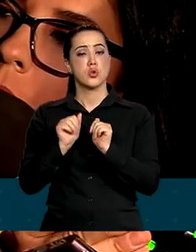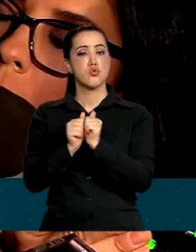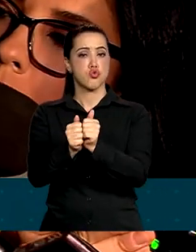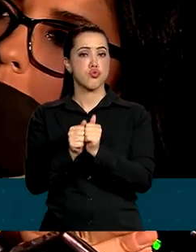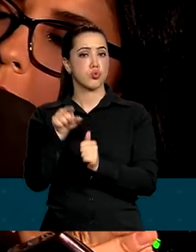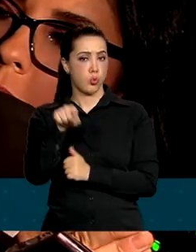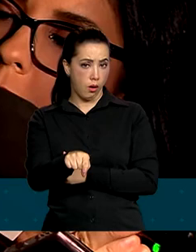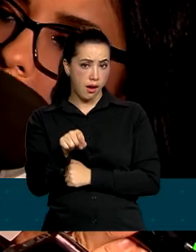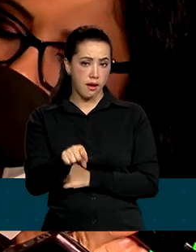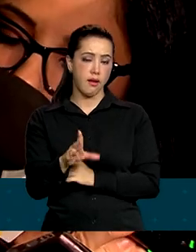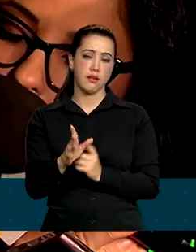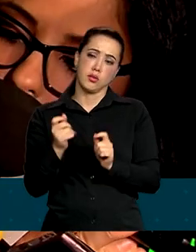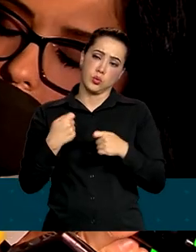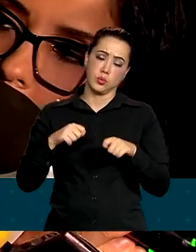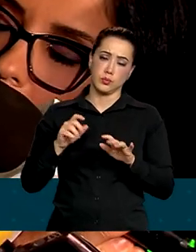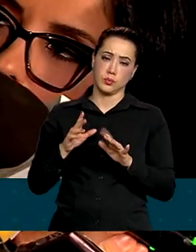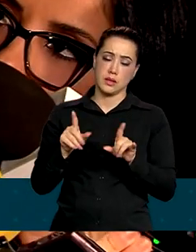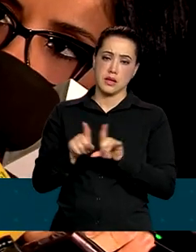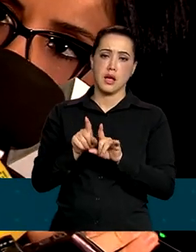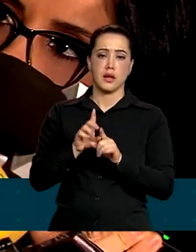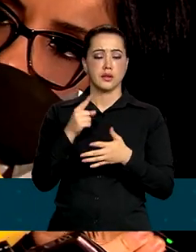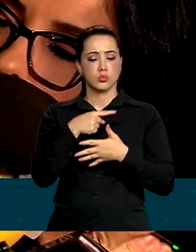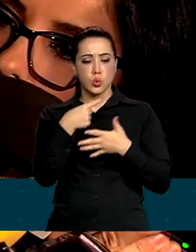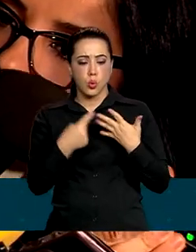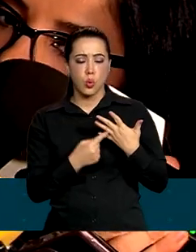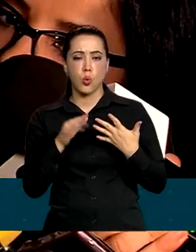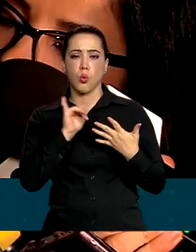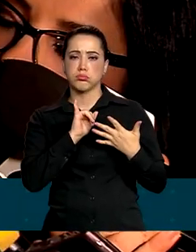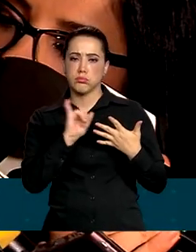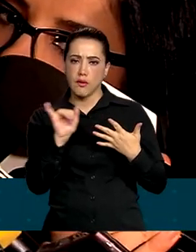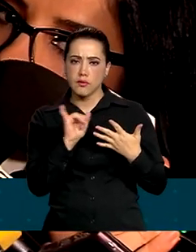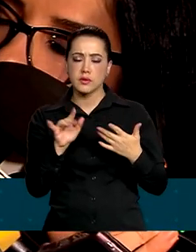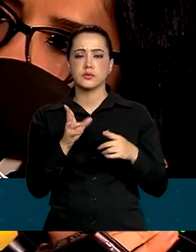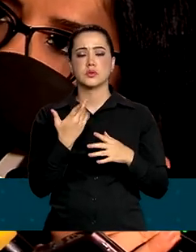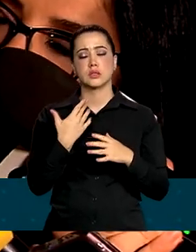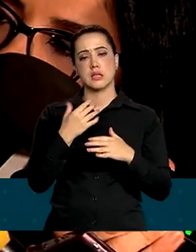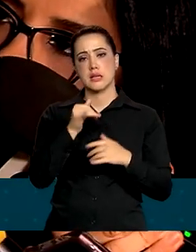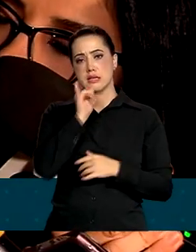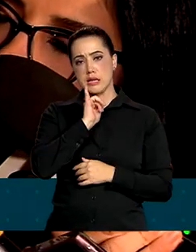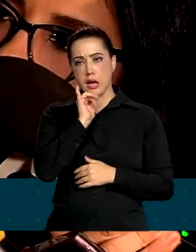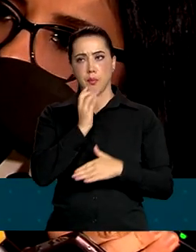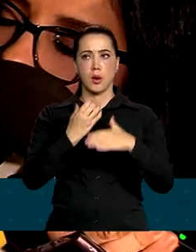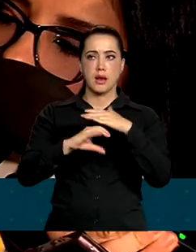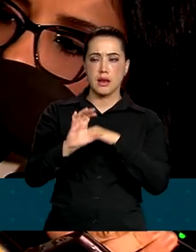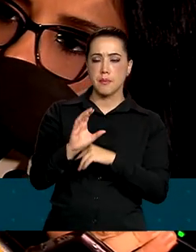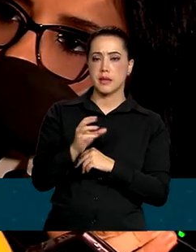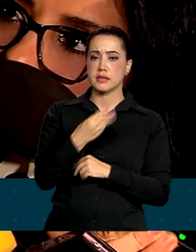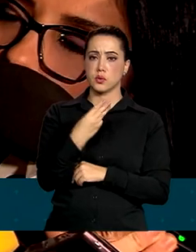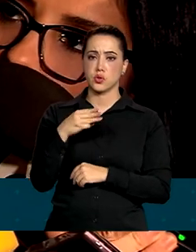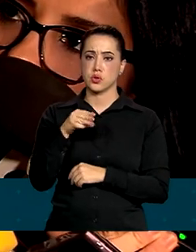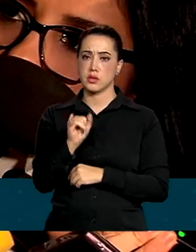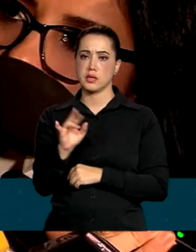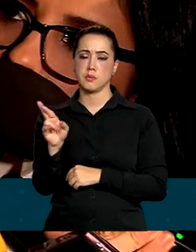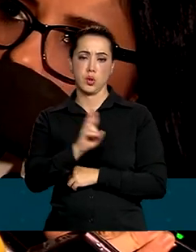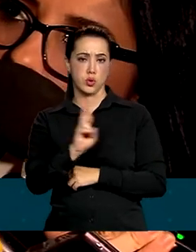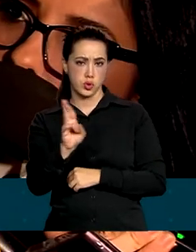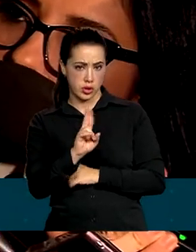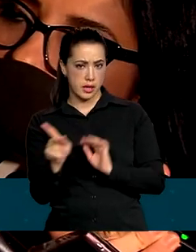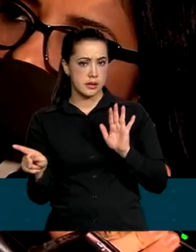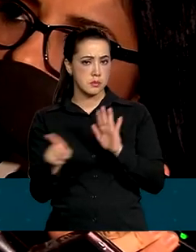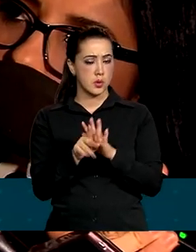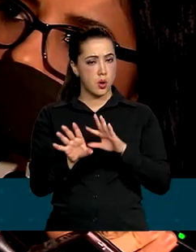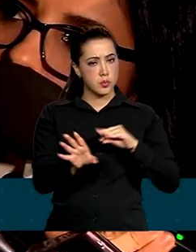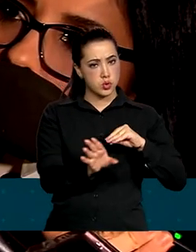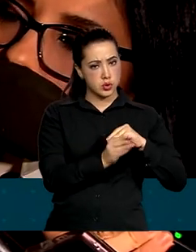marcha. Um deles, por exemplo, já foi a liberação de recursos de mais de 3 bilhões de reais, que eram frutos de